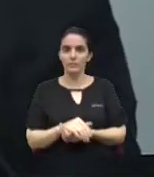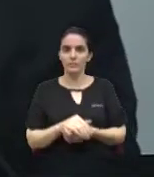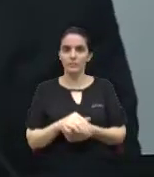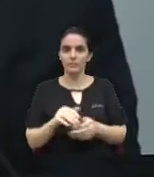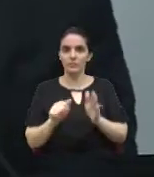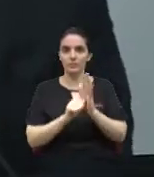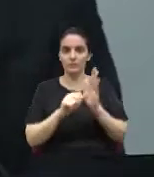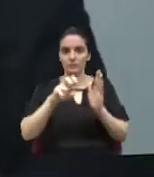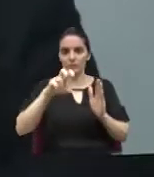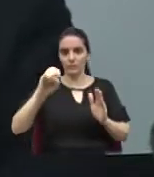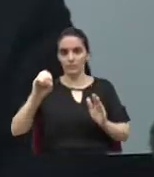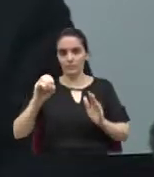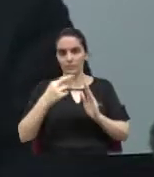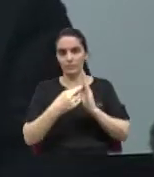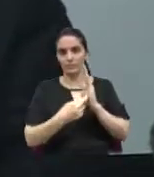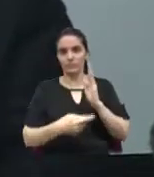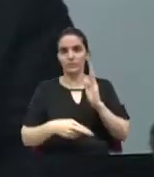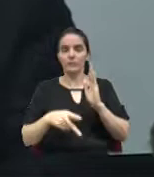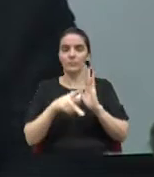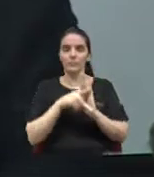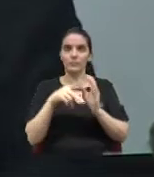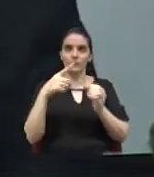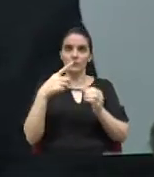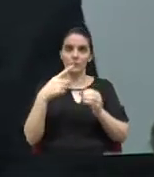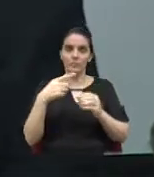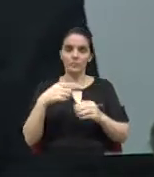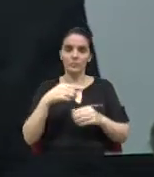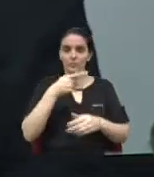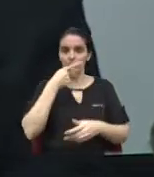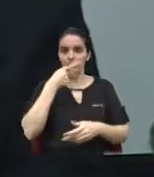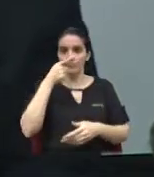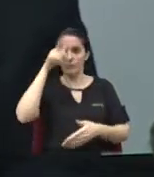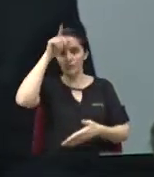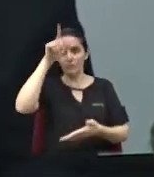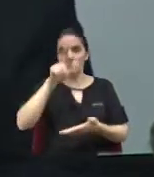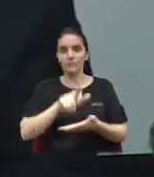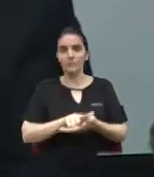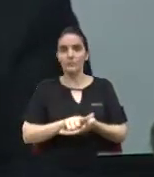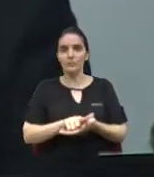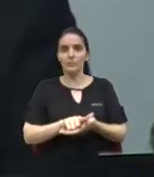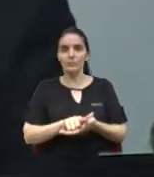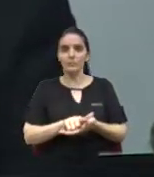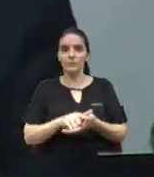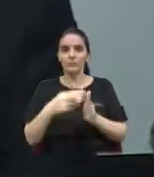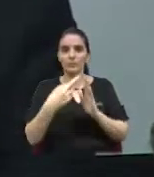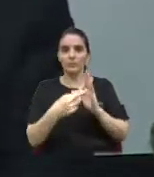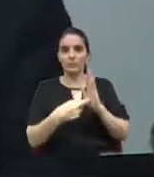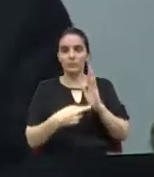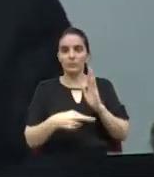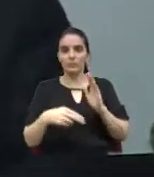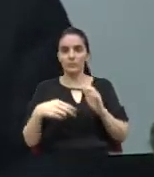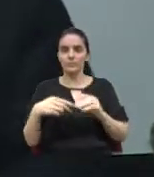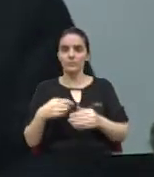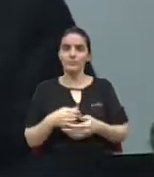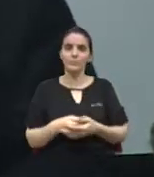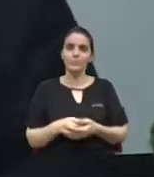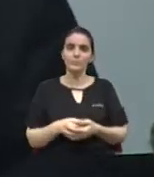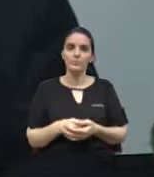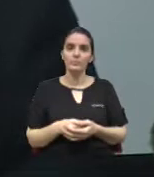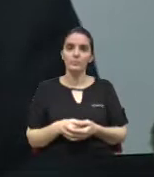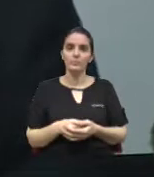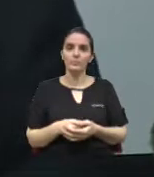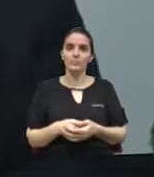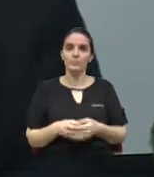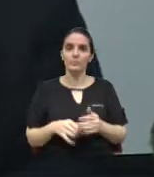58 do regimento interno, que diz que o líder em outras atribuições regimentais tem as seguintes prerrogativas, no